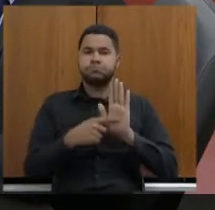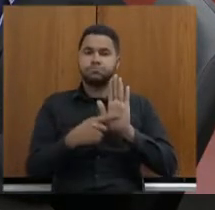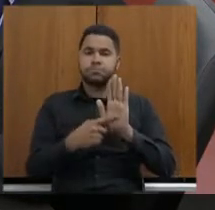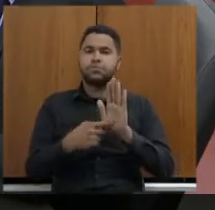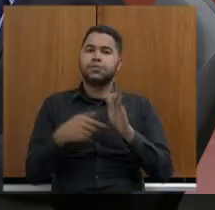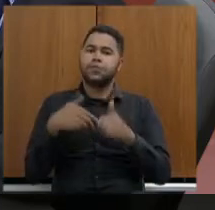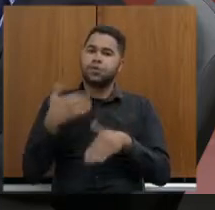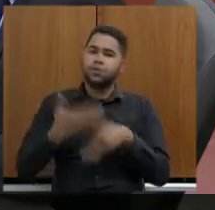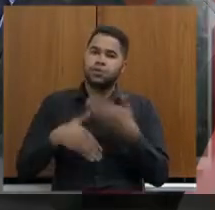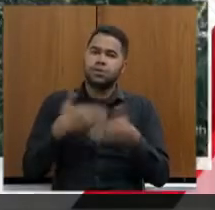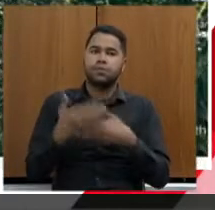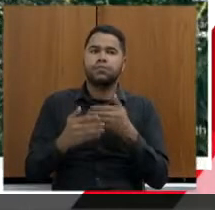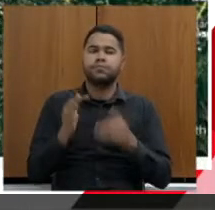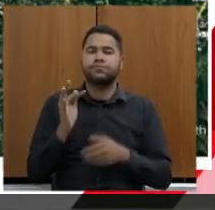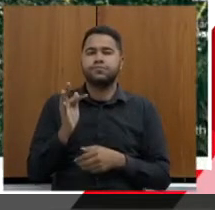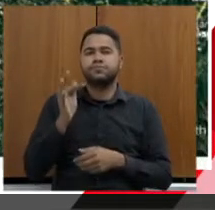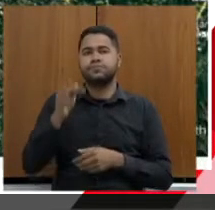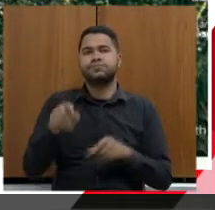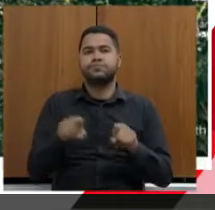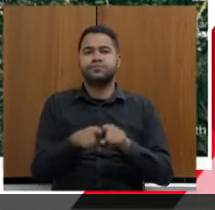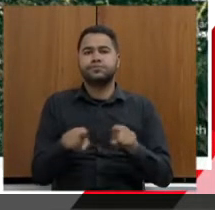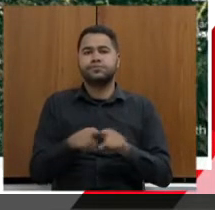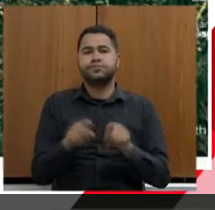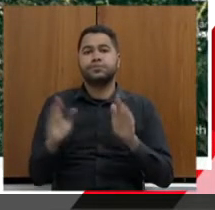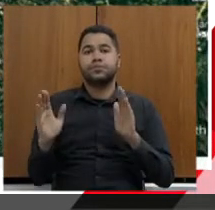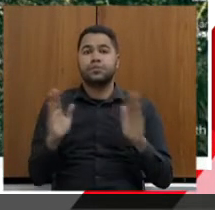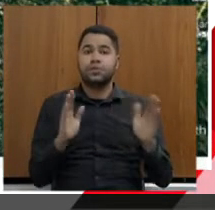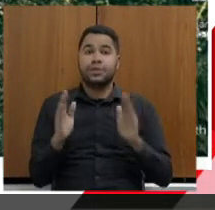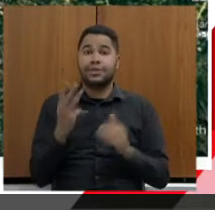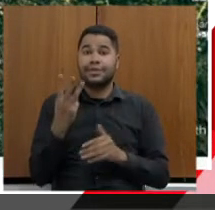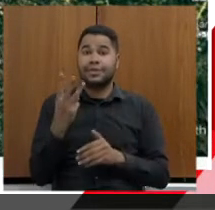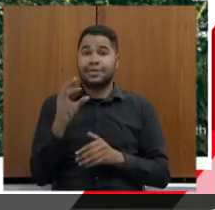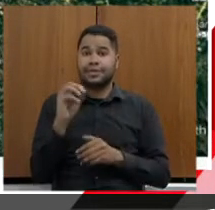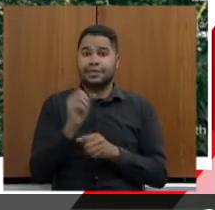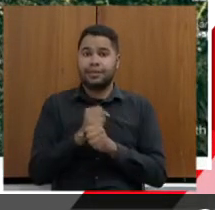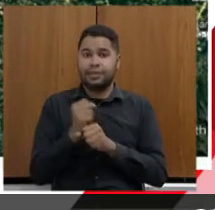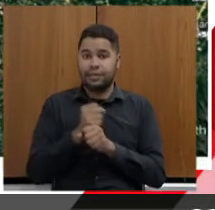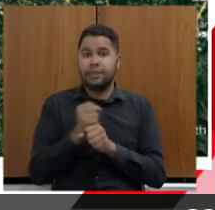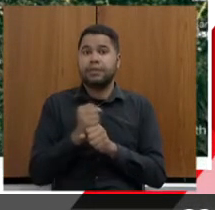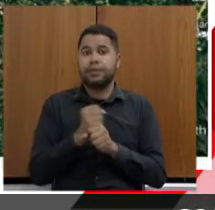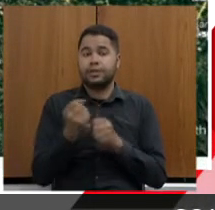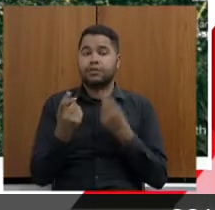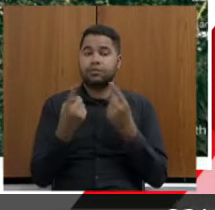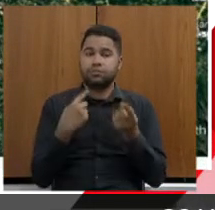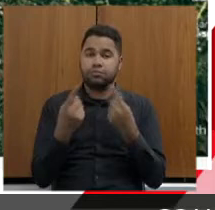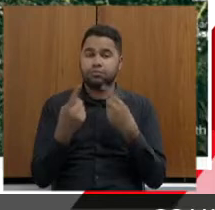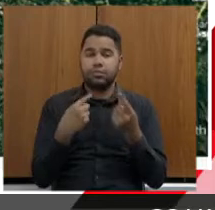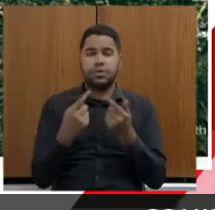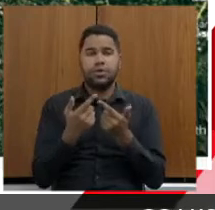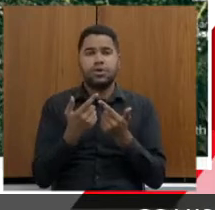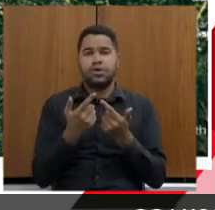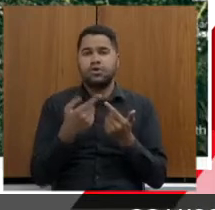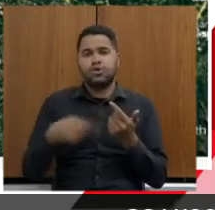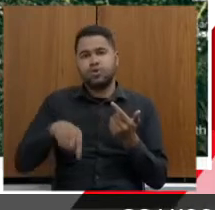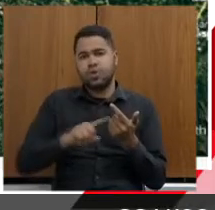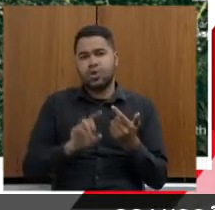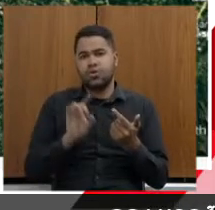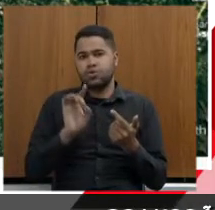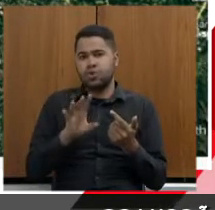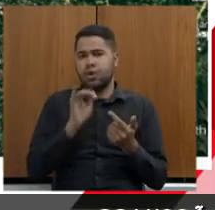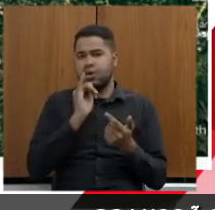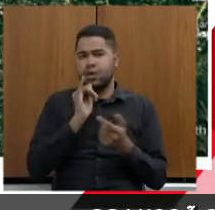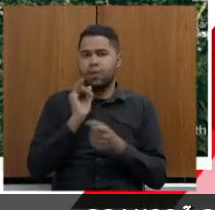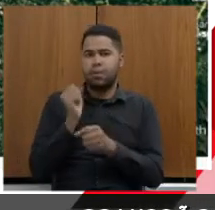construção e, posteriormente, operação durante 30 anos da rodovia. Então, gente não está trazendo só fazer